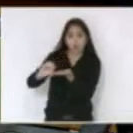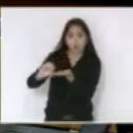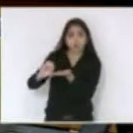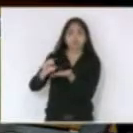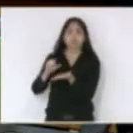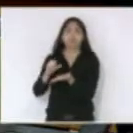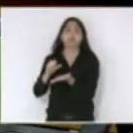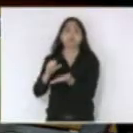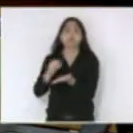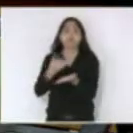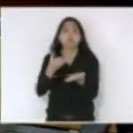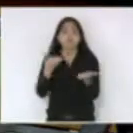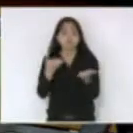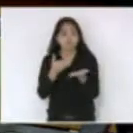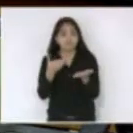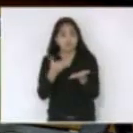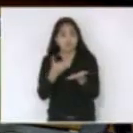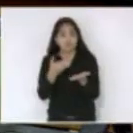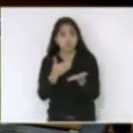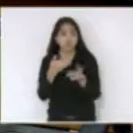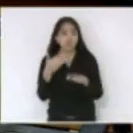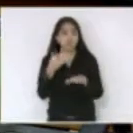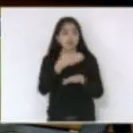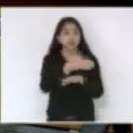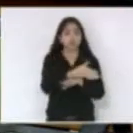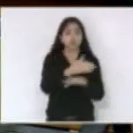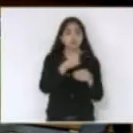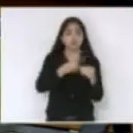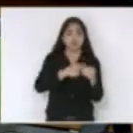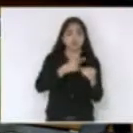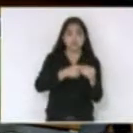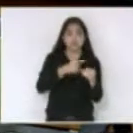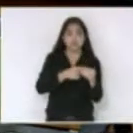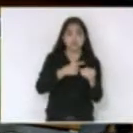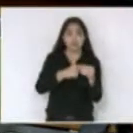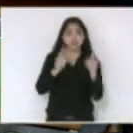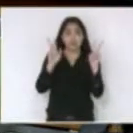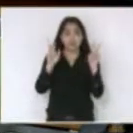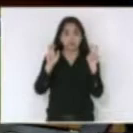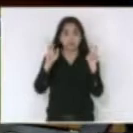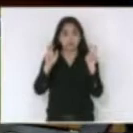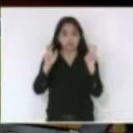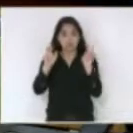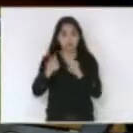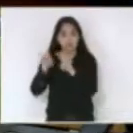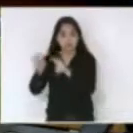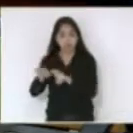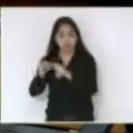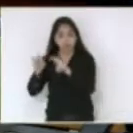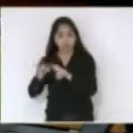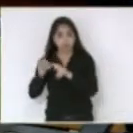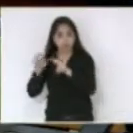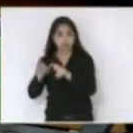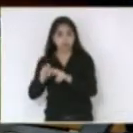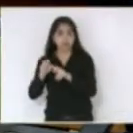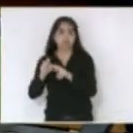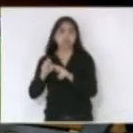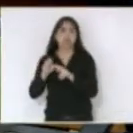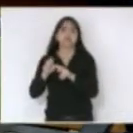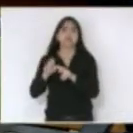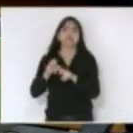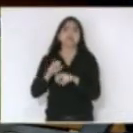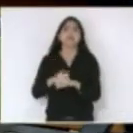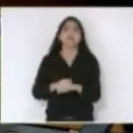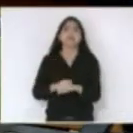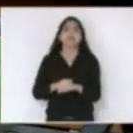teve da agroecologia lá em Santa Rosa de Lima na última semana tiveram presente aqui vários colegas deputados